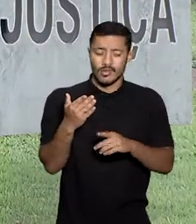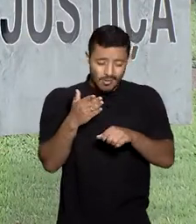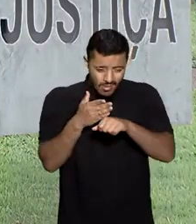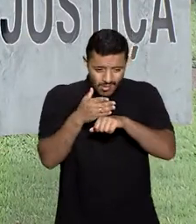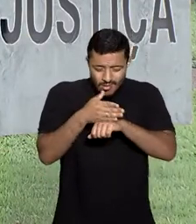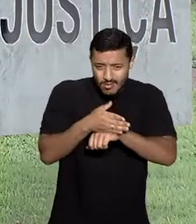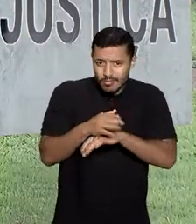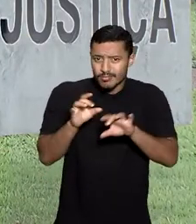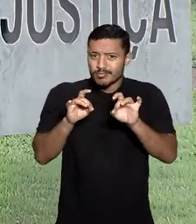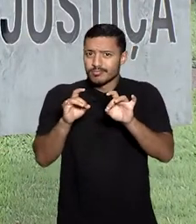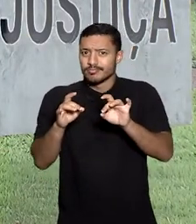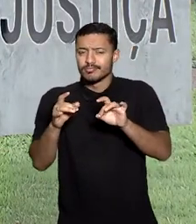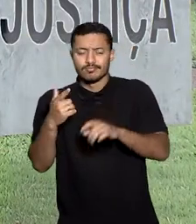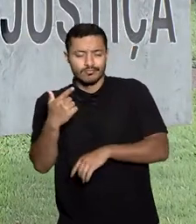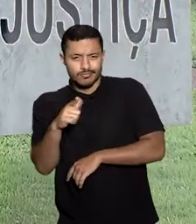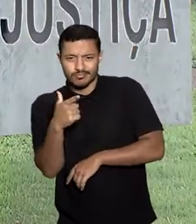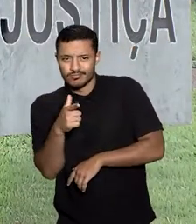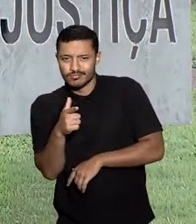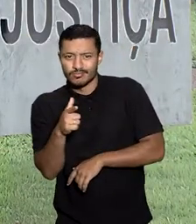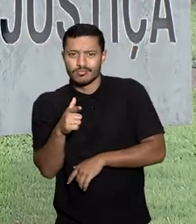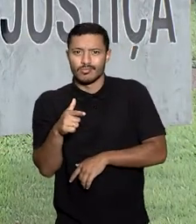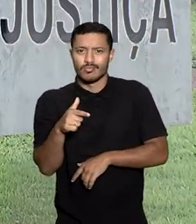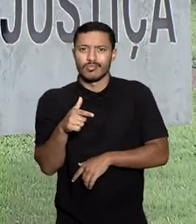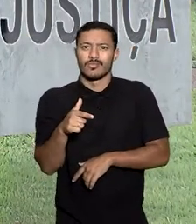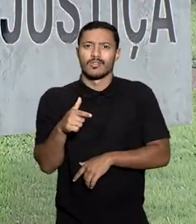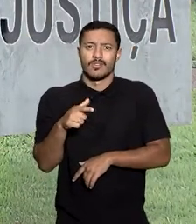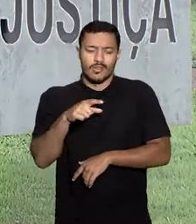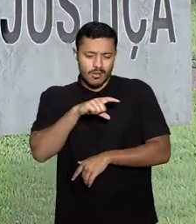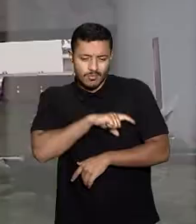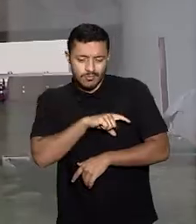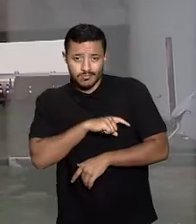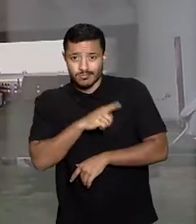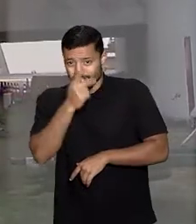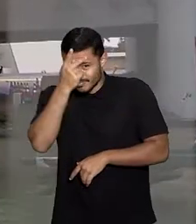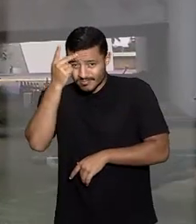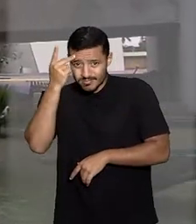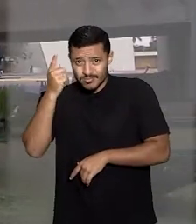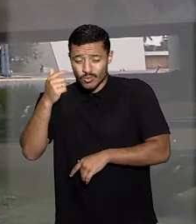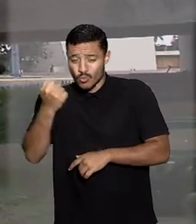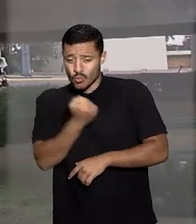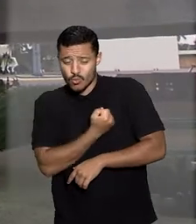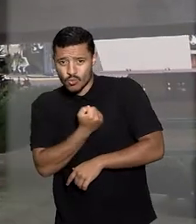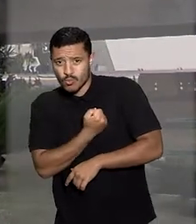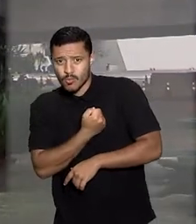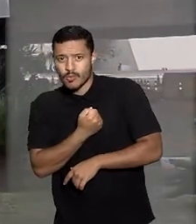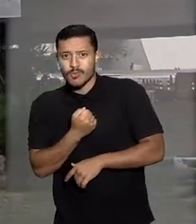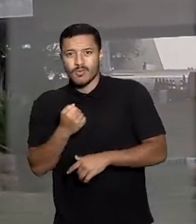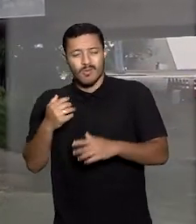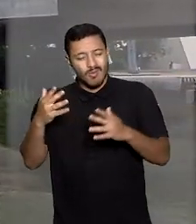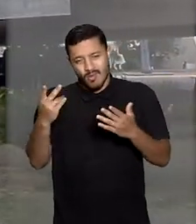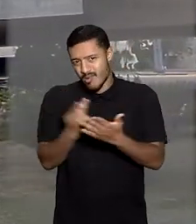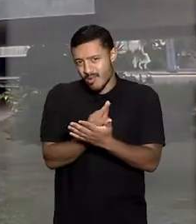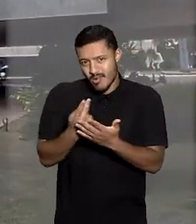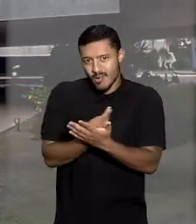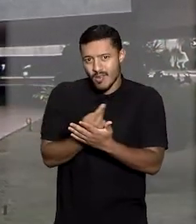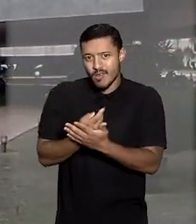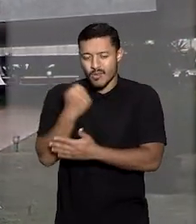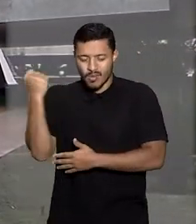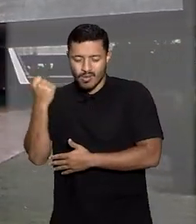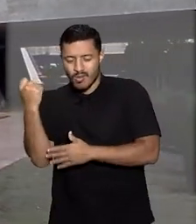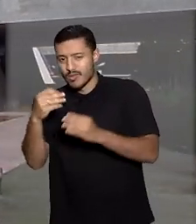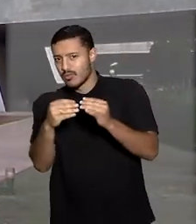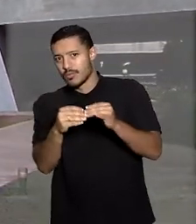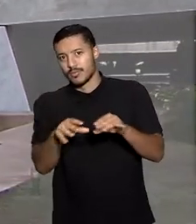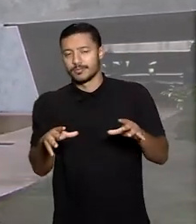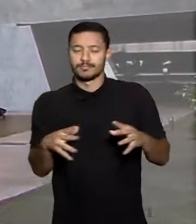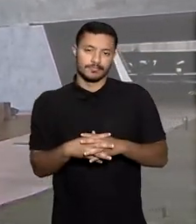cabível apenas quando não houver habilitação de beneficiários ou o número destes for incompatível com a gravidade do